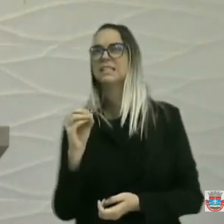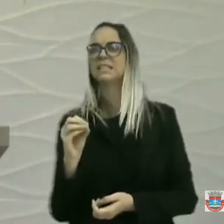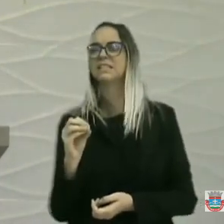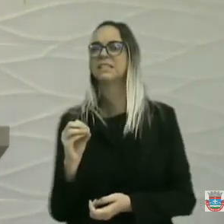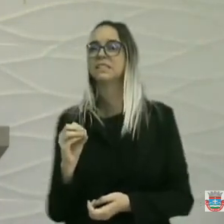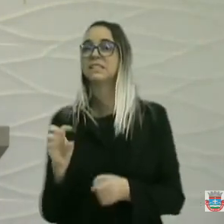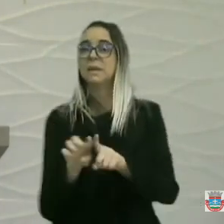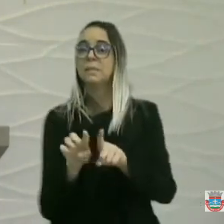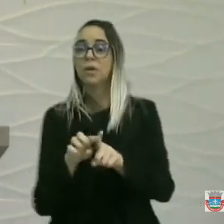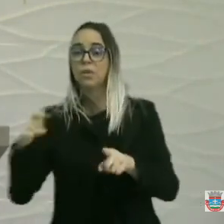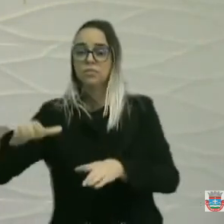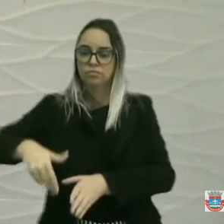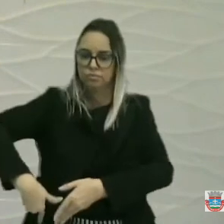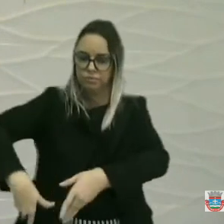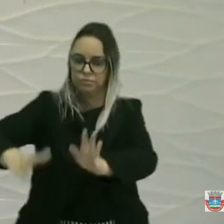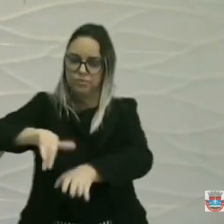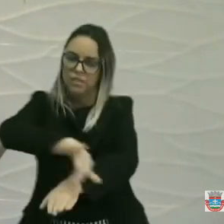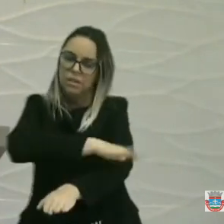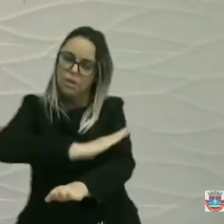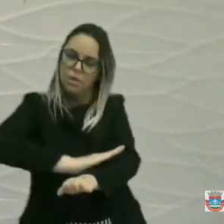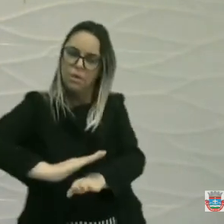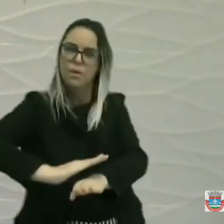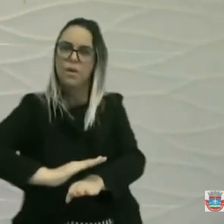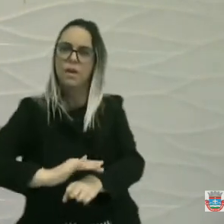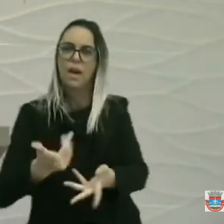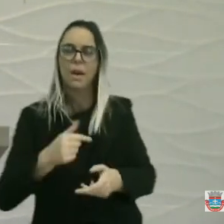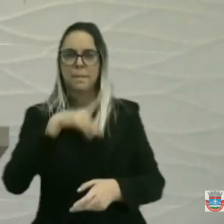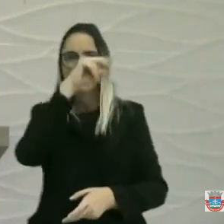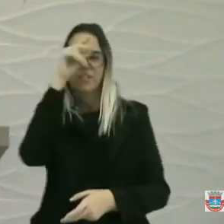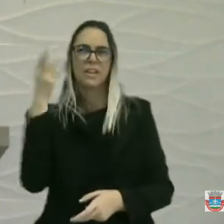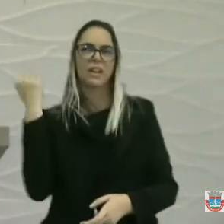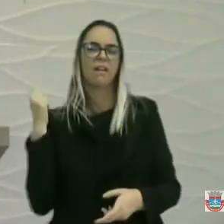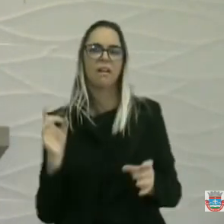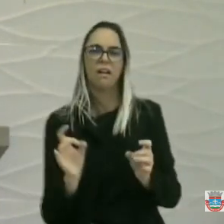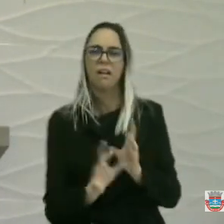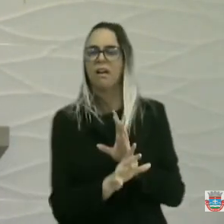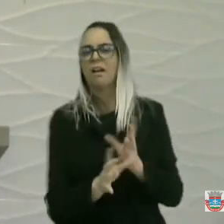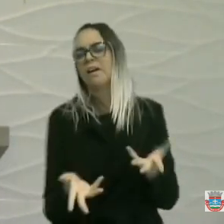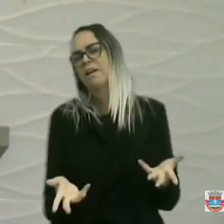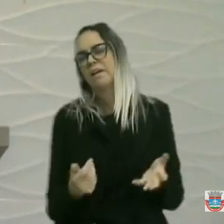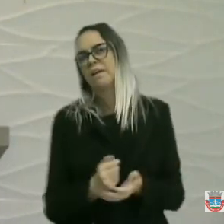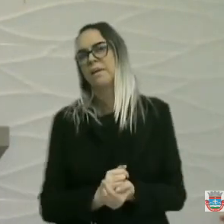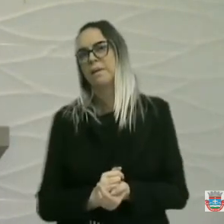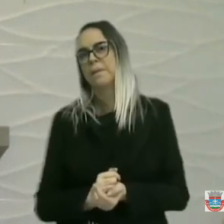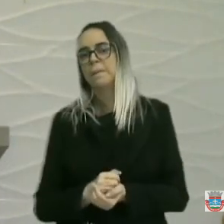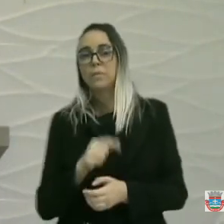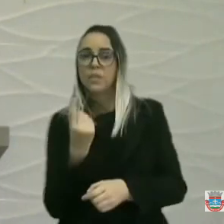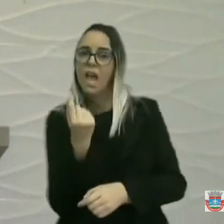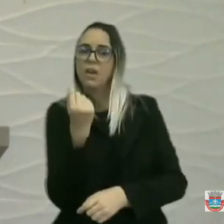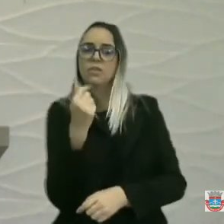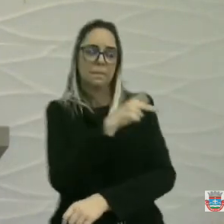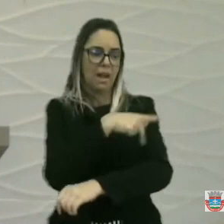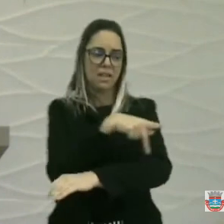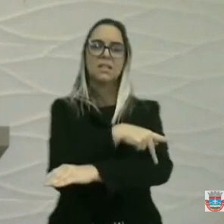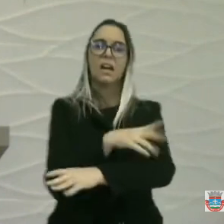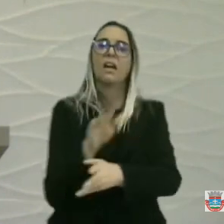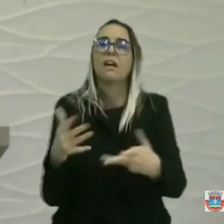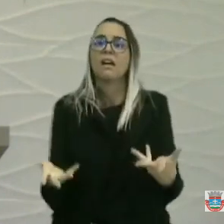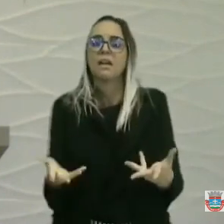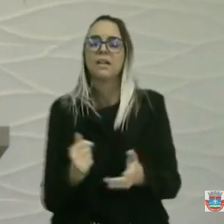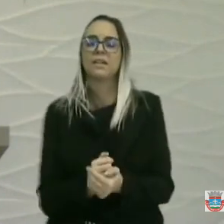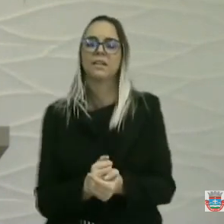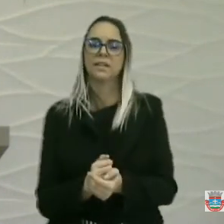Ricardo Ferreira. E até hoje esse prefeito não concluiu. E até hoje não pegou o resto do dinheiro das praças. Por incompetência.